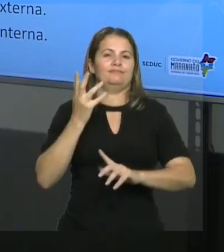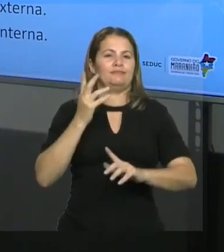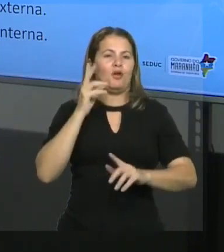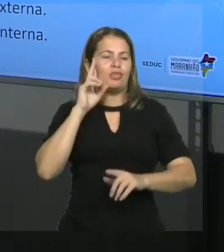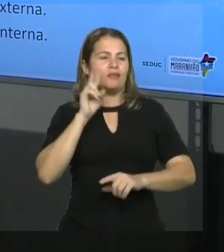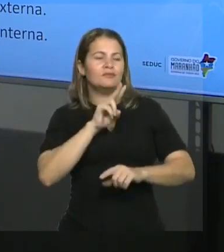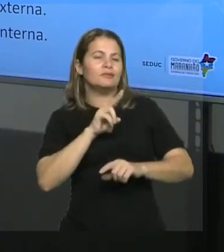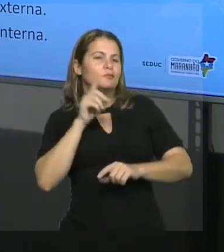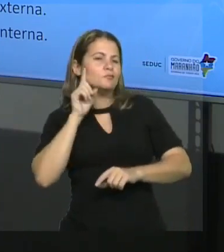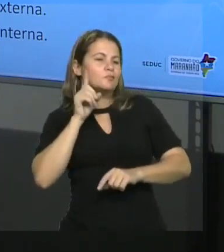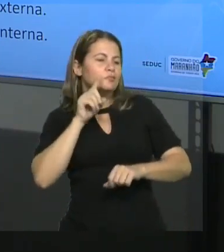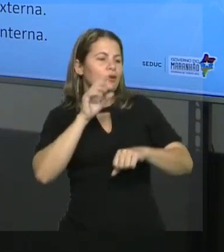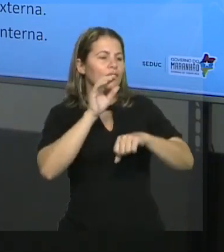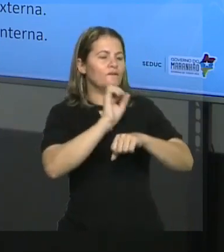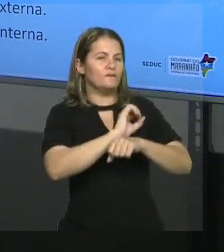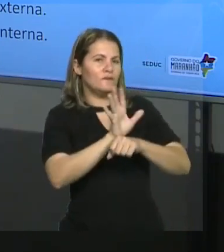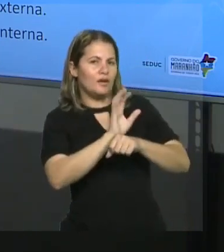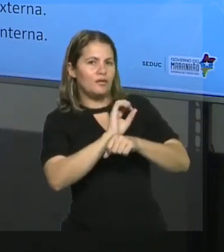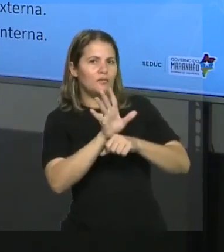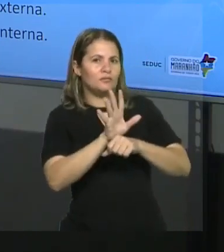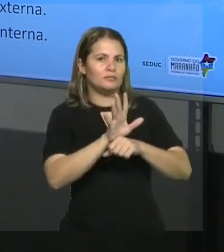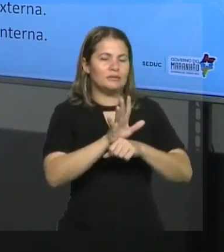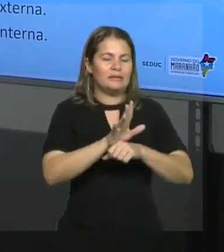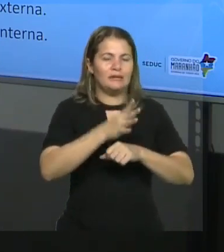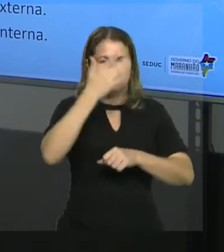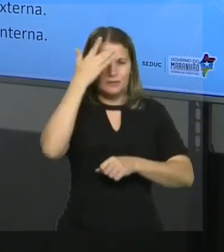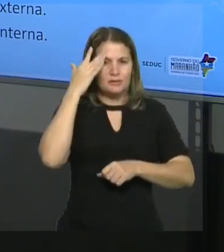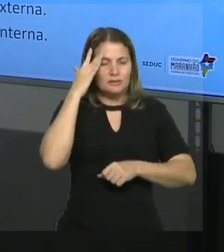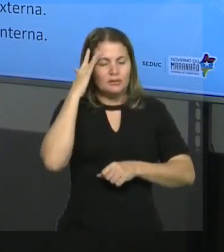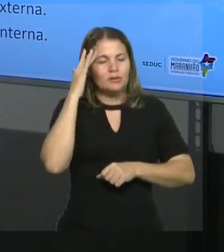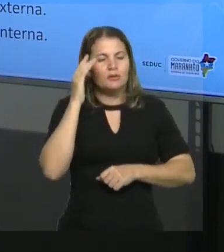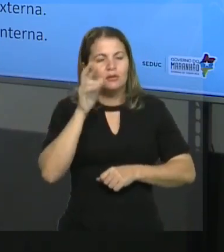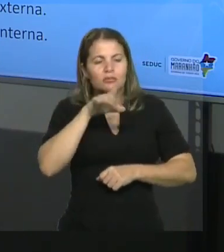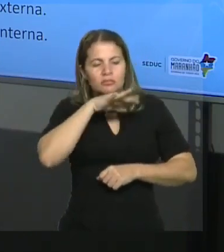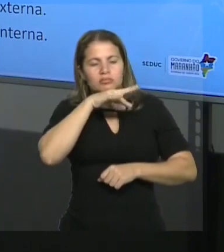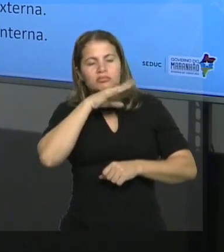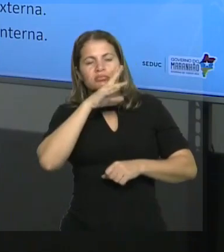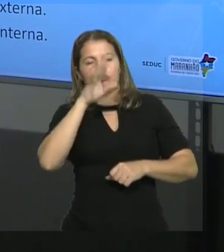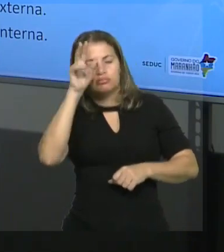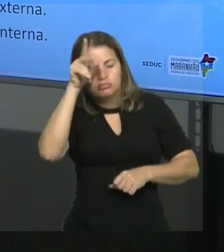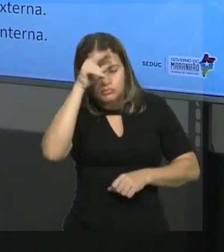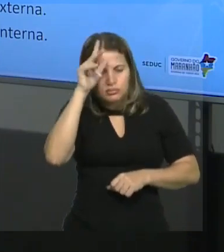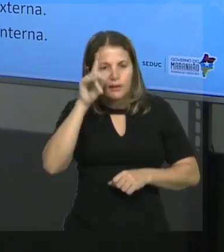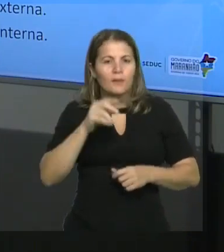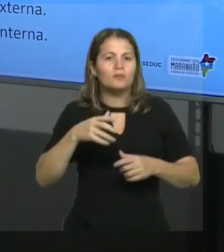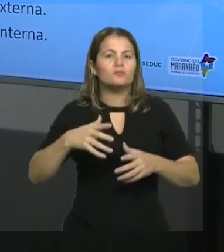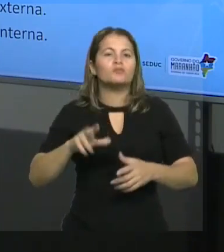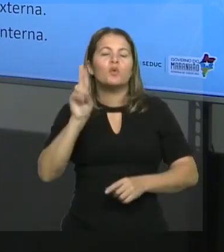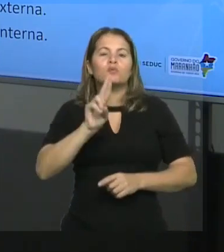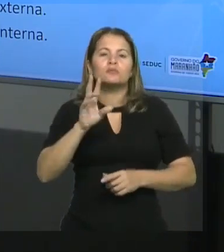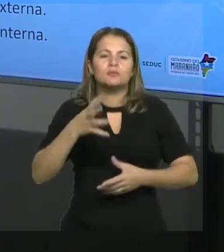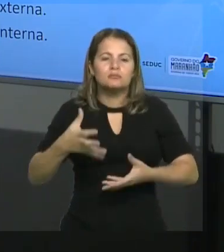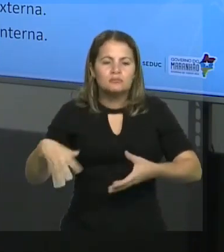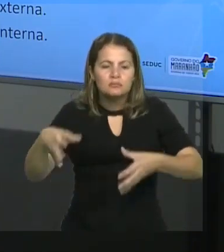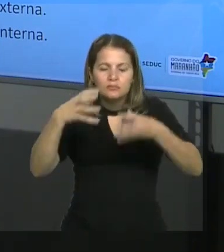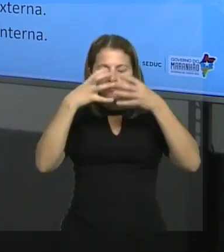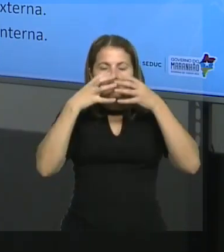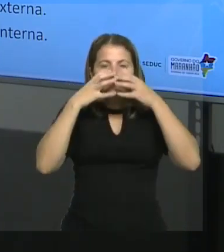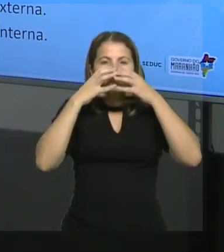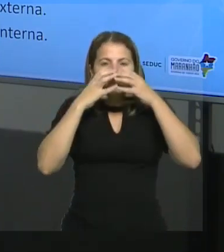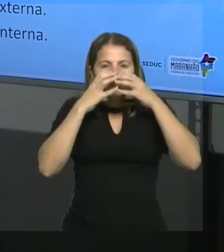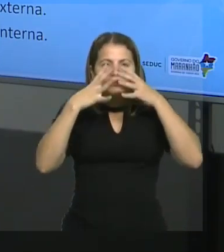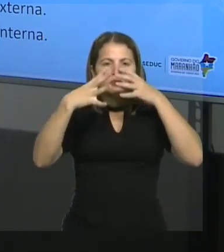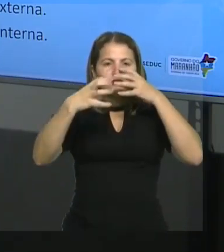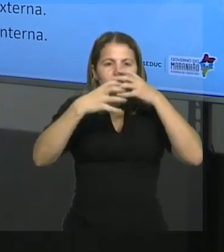americanos, quando alguém está passando mal, colocam aquele saco para você ficar respirando, inspirando e expirando. Quando você faz isso, o